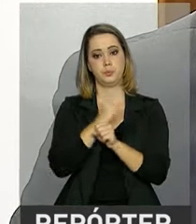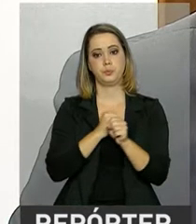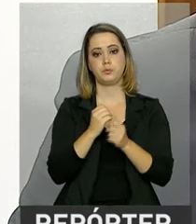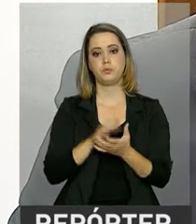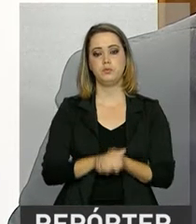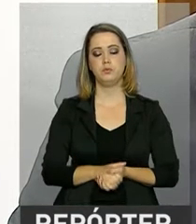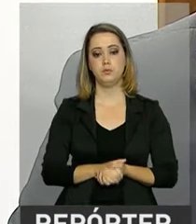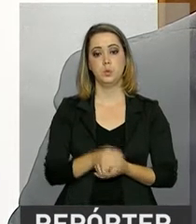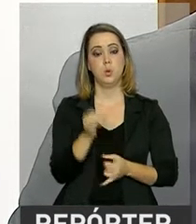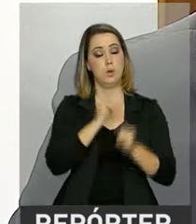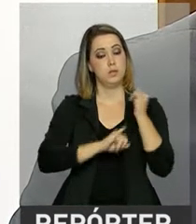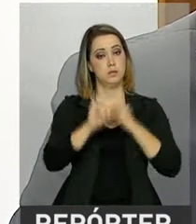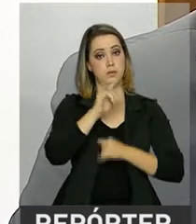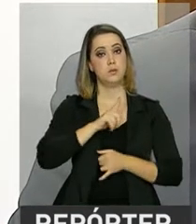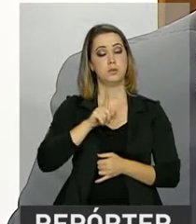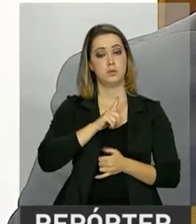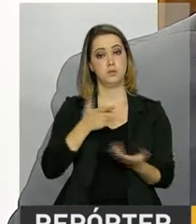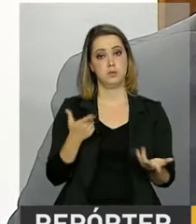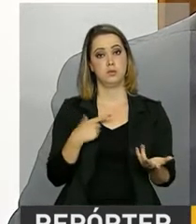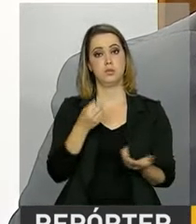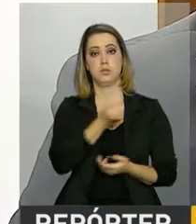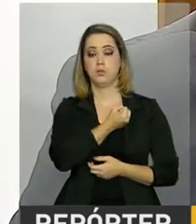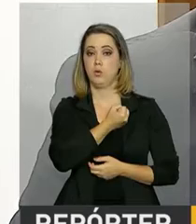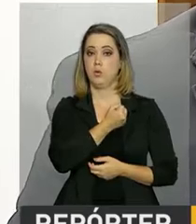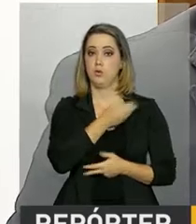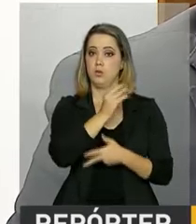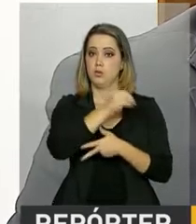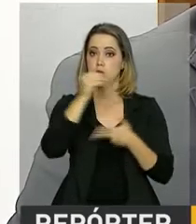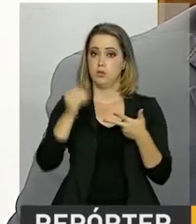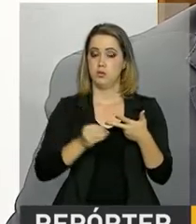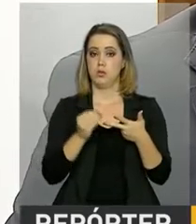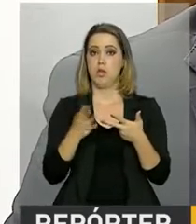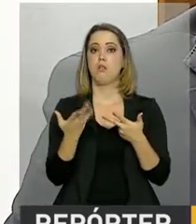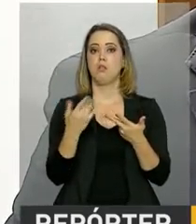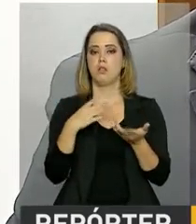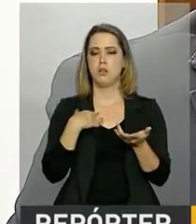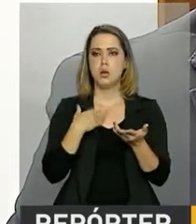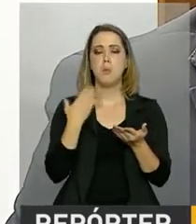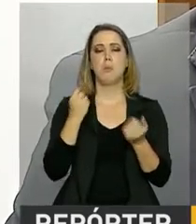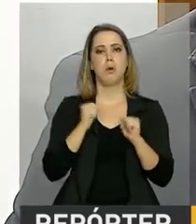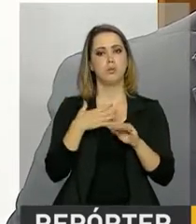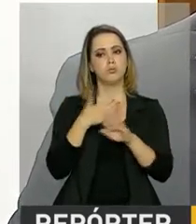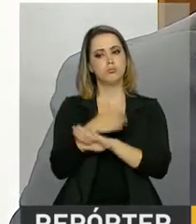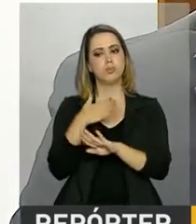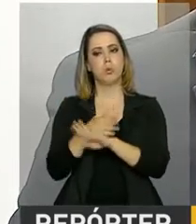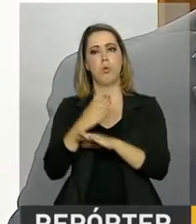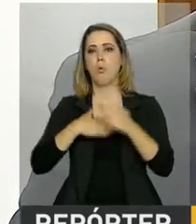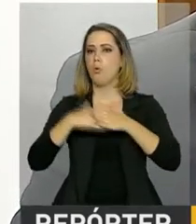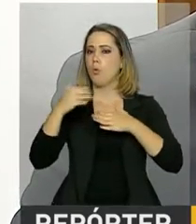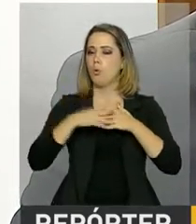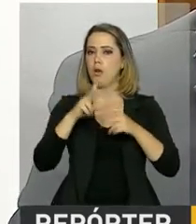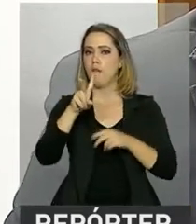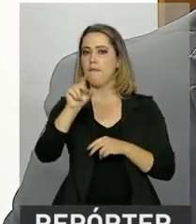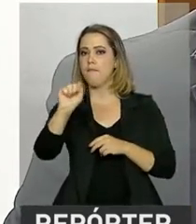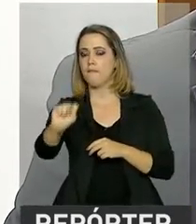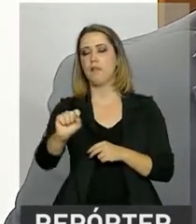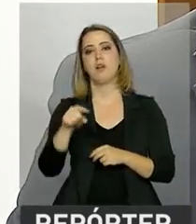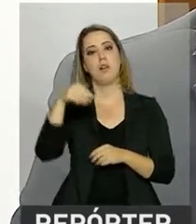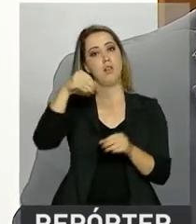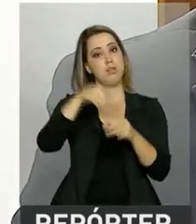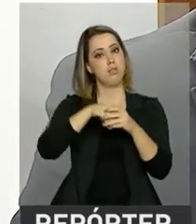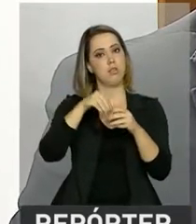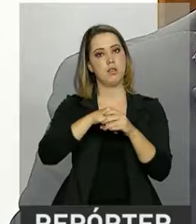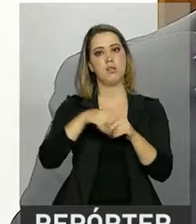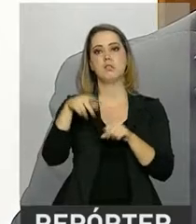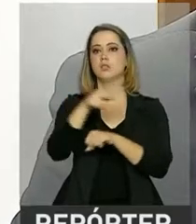Com as informações obtidas através da sua nota no Enem, ele concorre a qualquer vaga dentro do país, em uma das